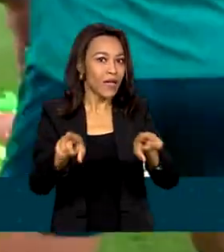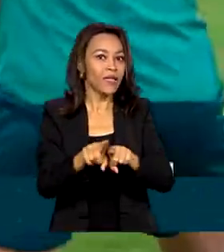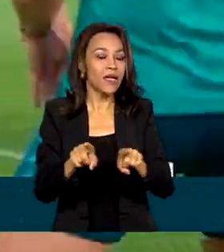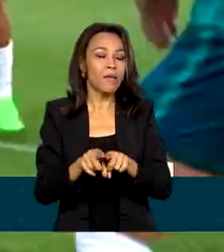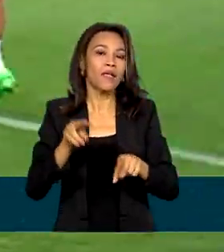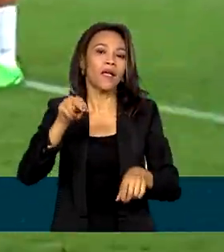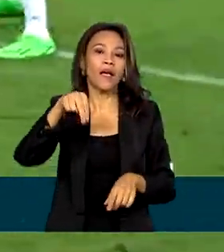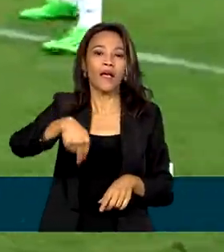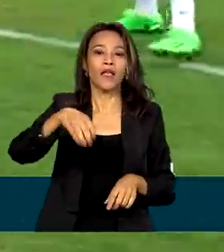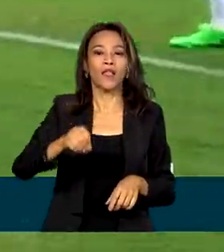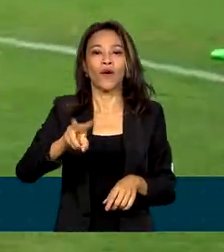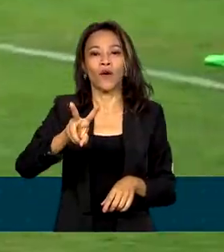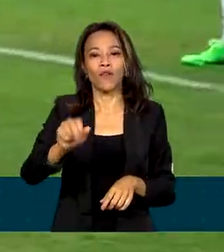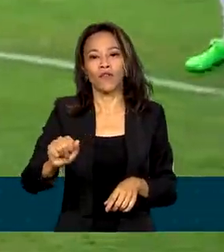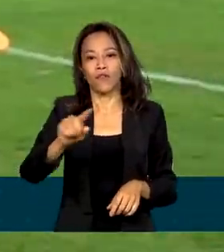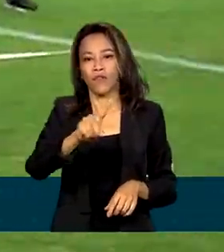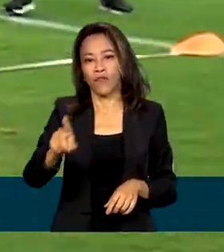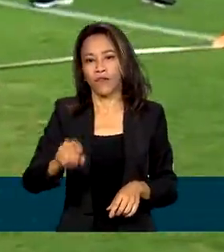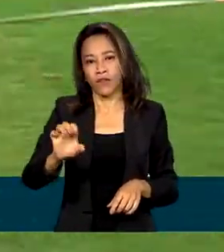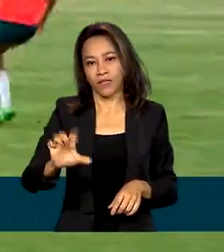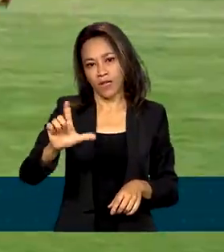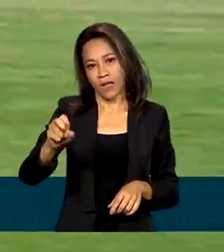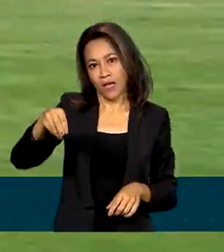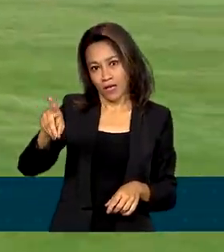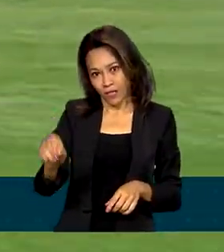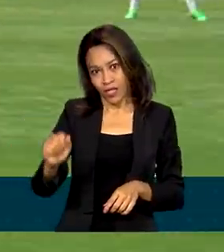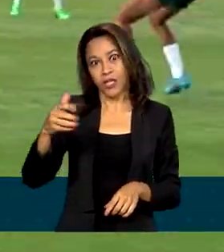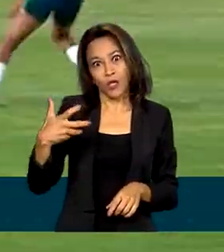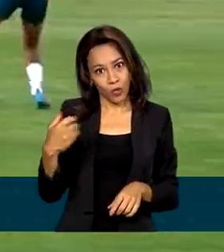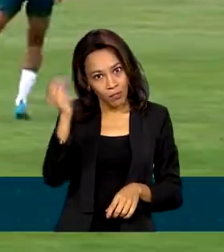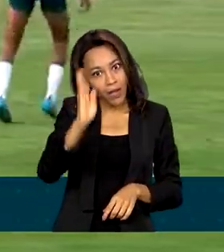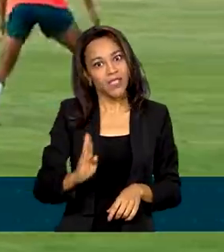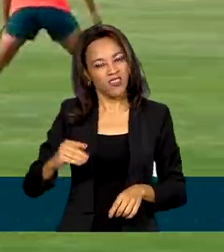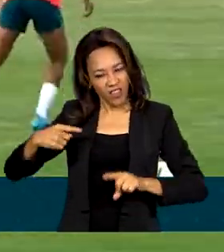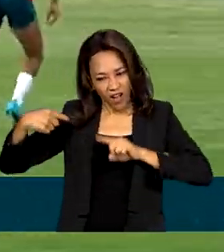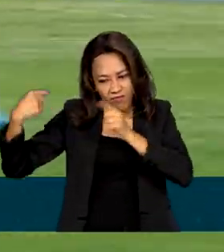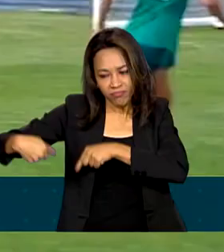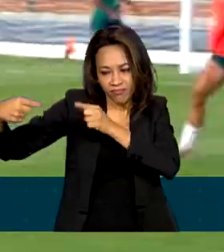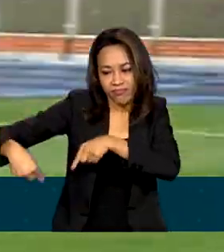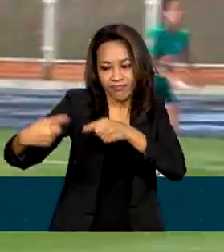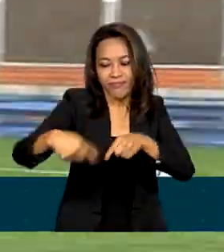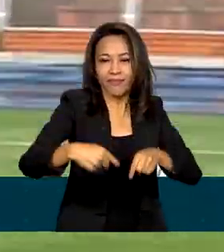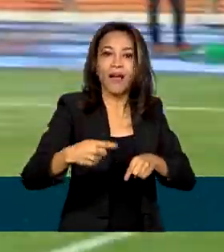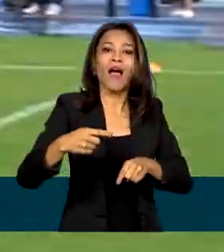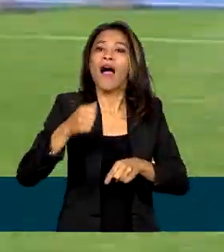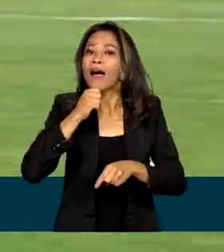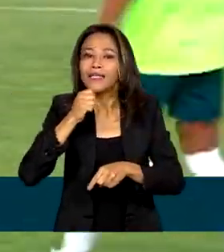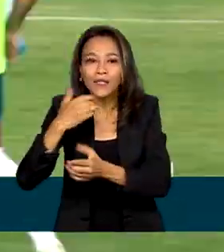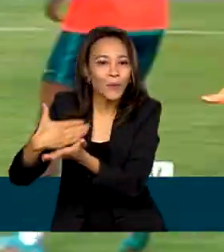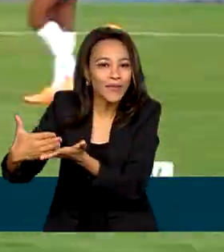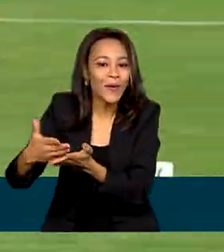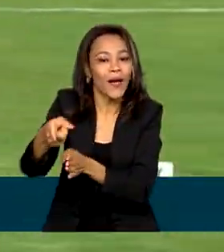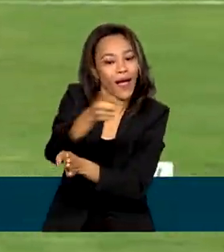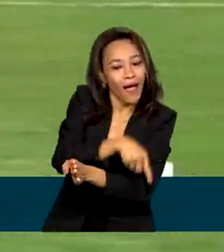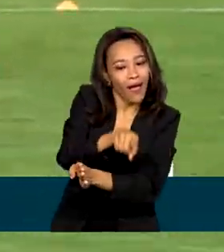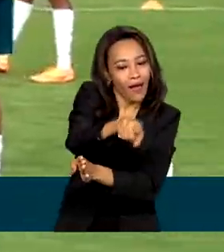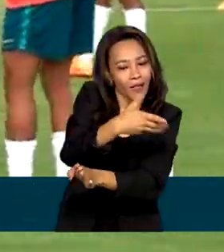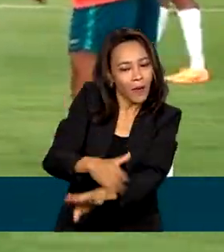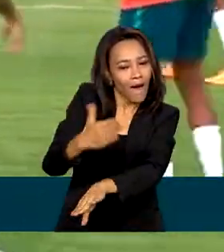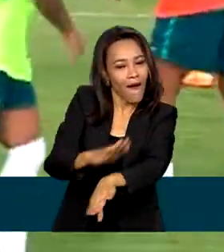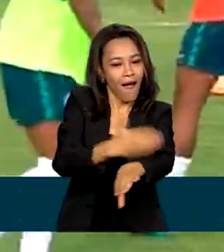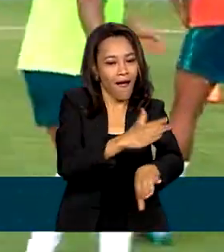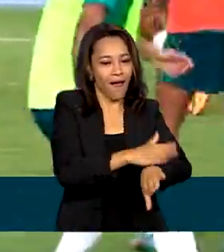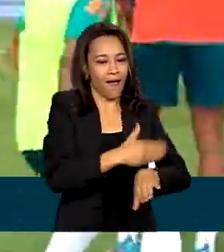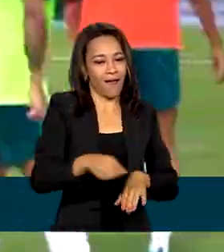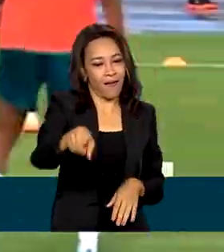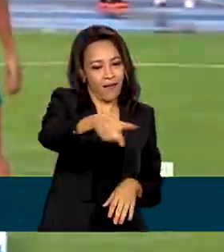O Brasil busca o título inédito na competição. Enquanto isso, as atletas comemoram os investimentos no